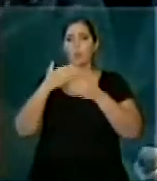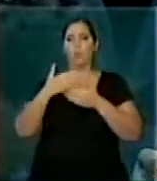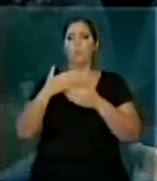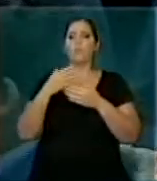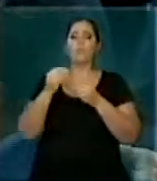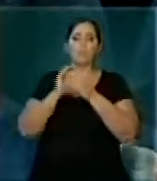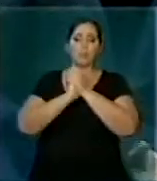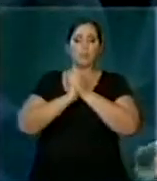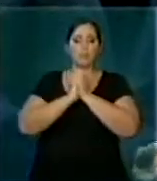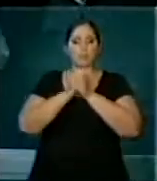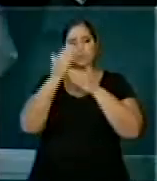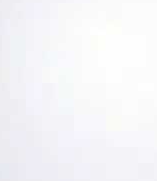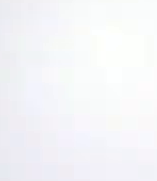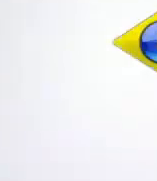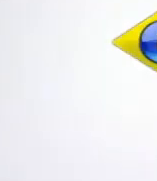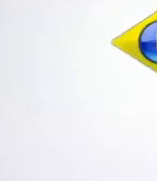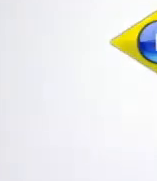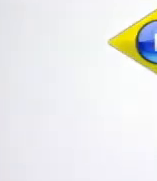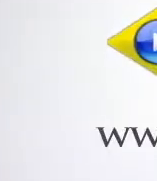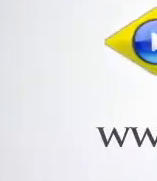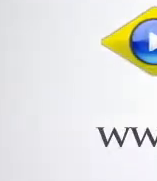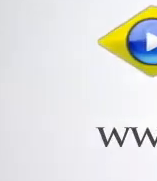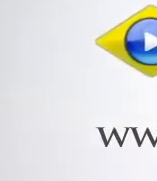Parabéns e muito obrigado. Senhor Presidente.